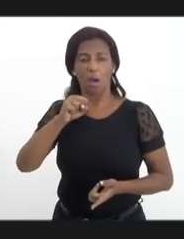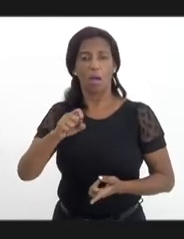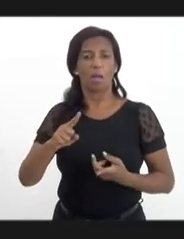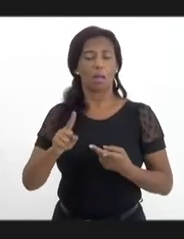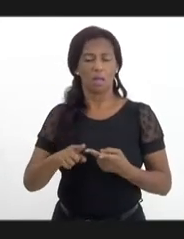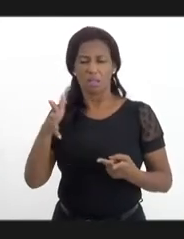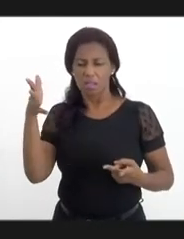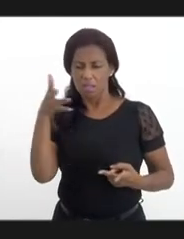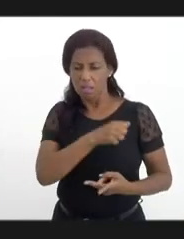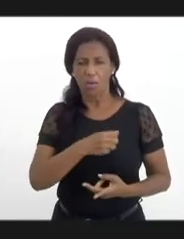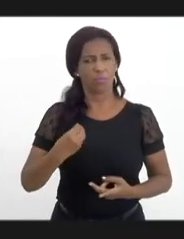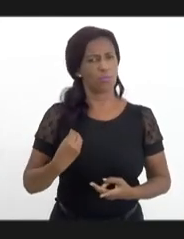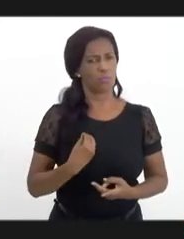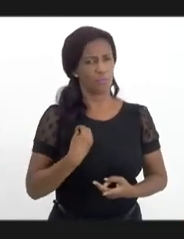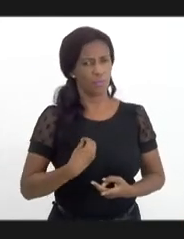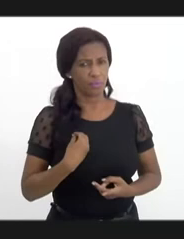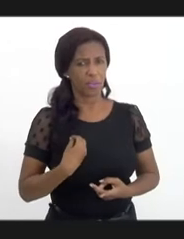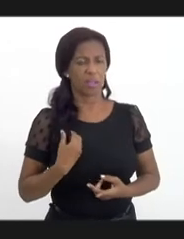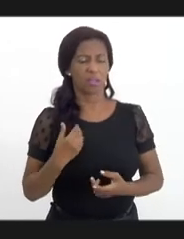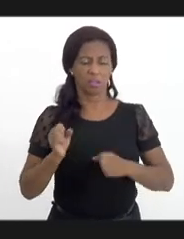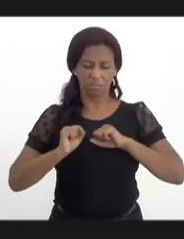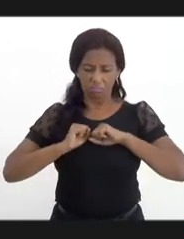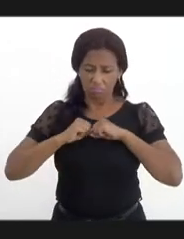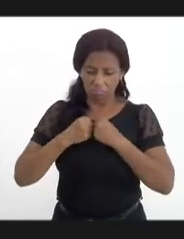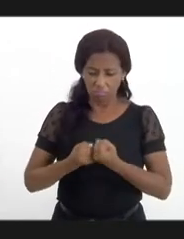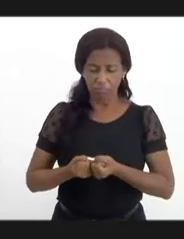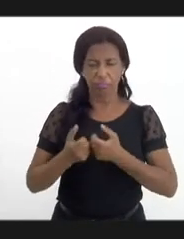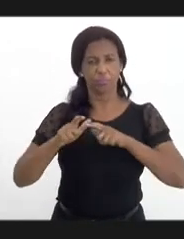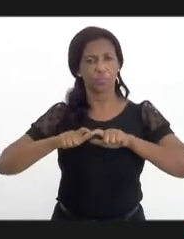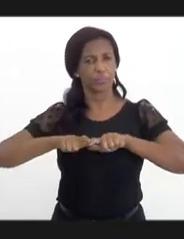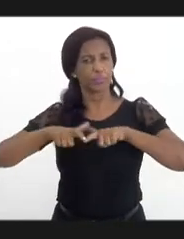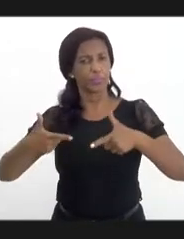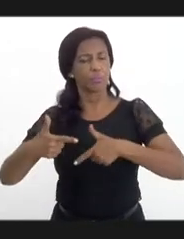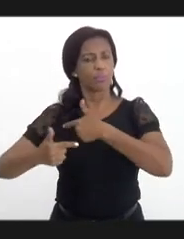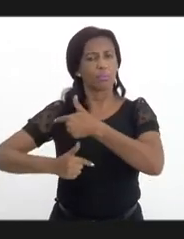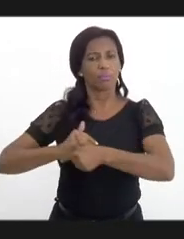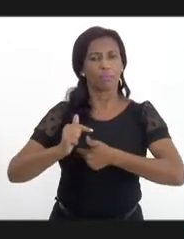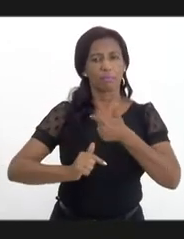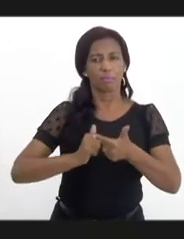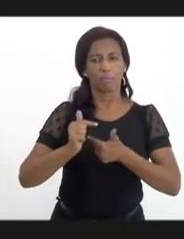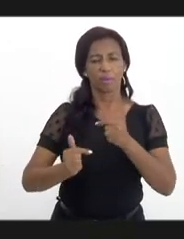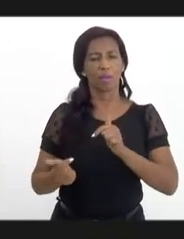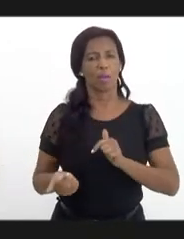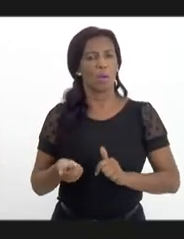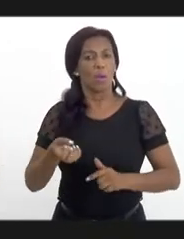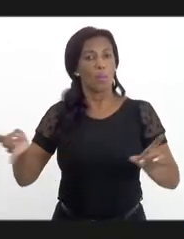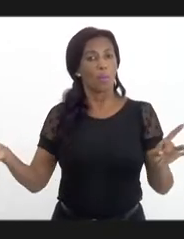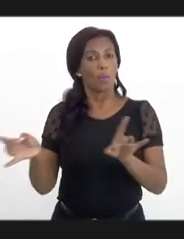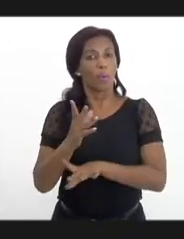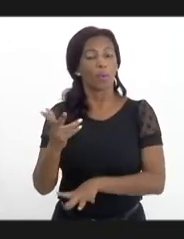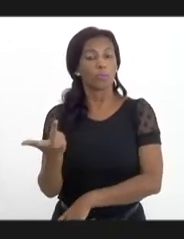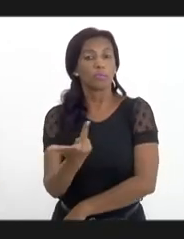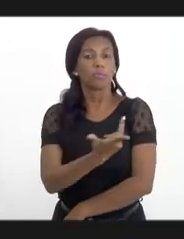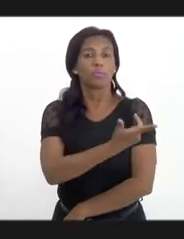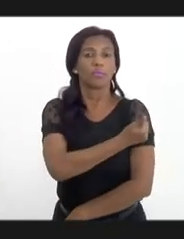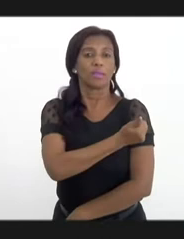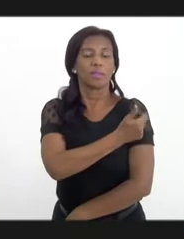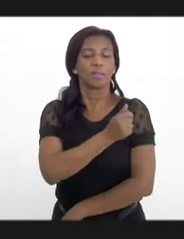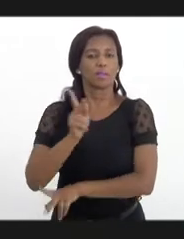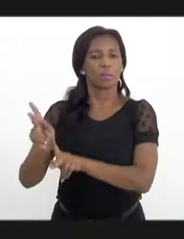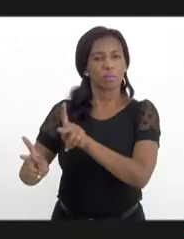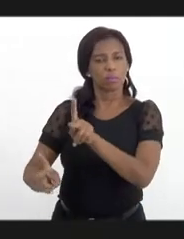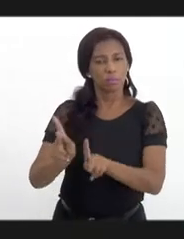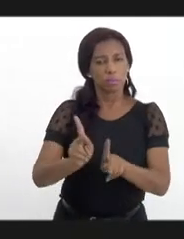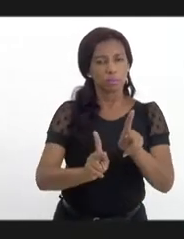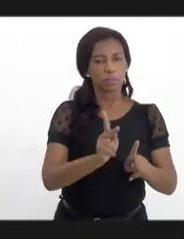salvou muitas vidas, está fazendo um esforço muito grande no trabalho louvável de vacinação da população.